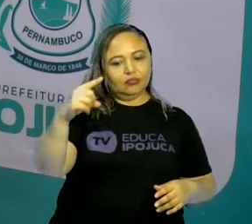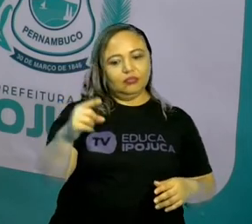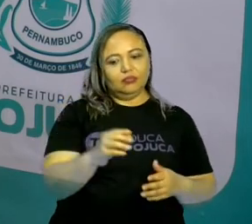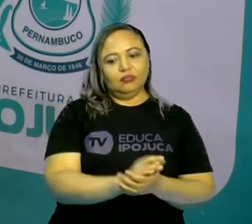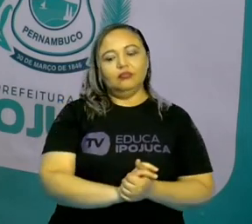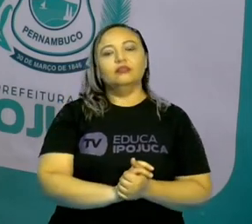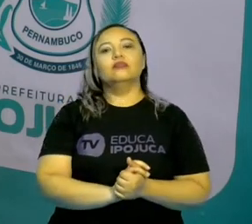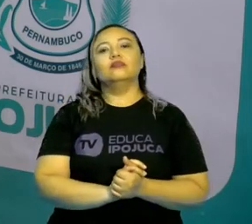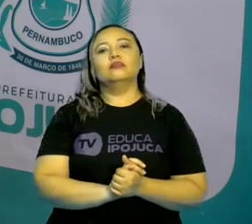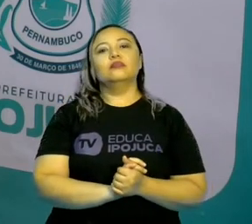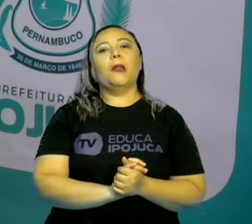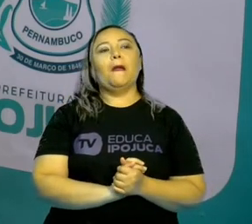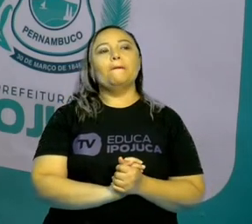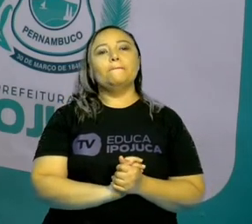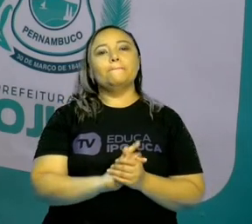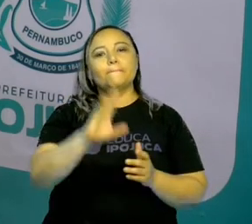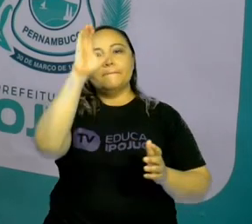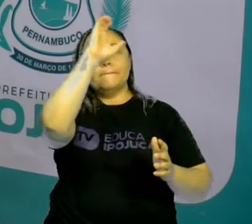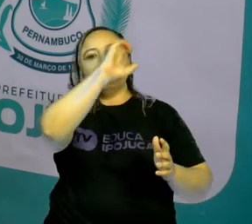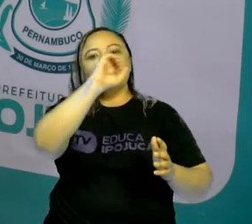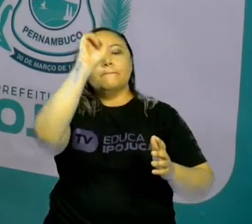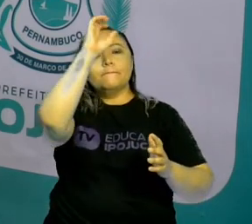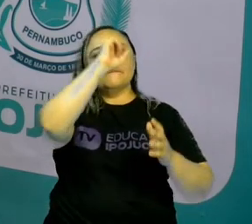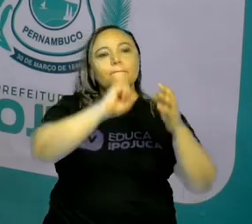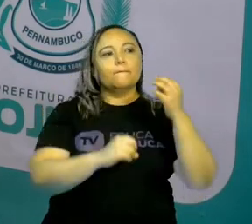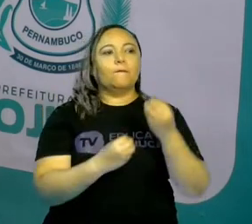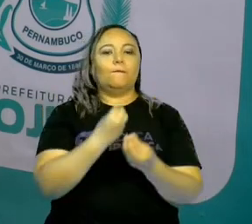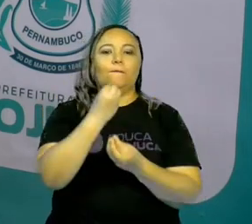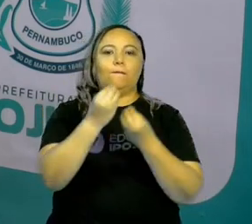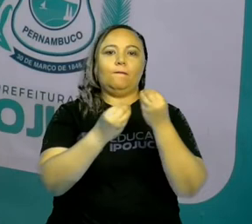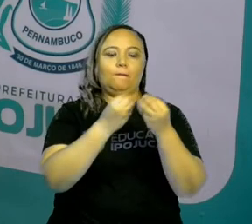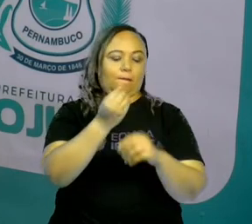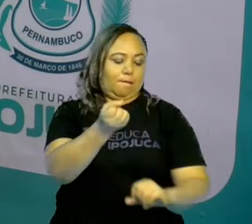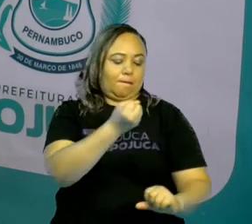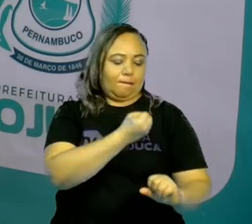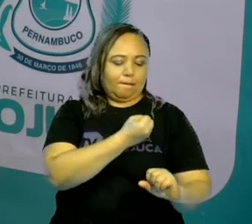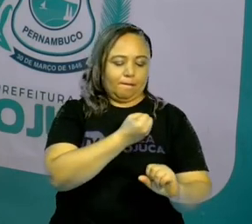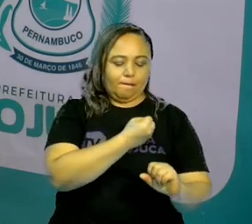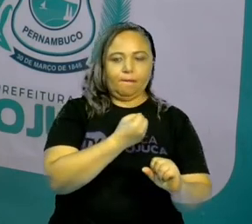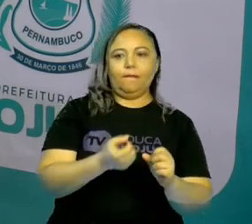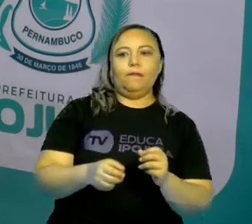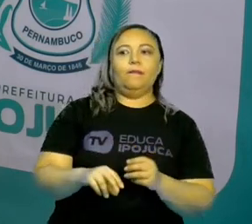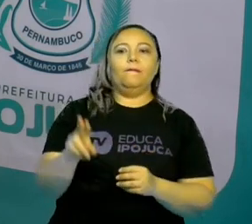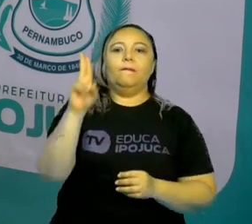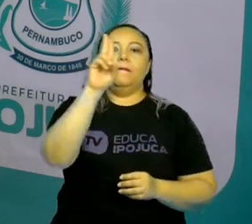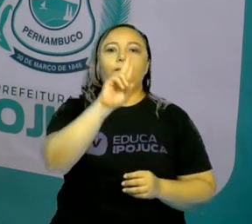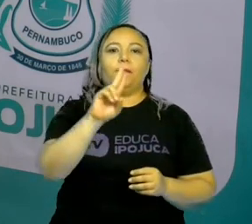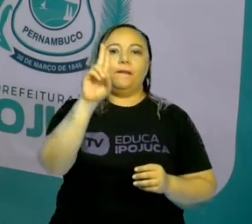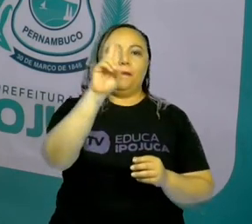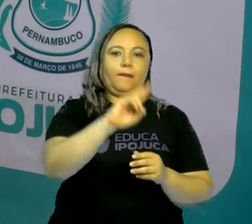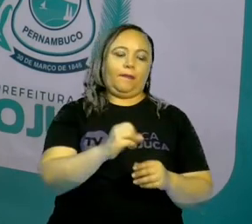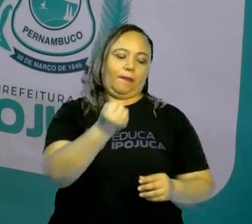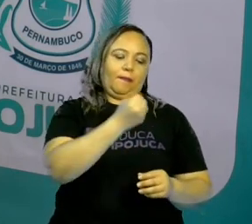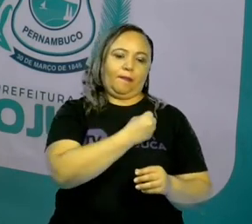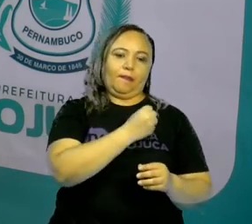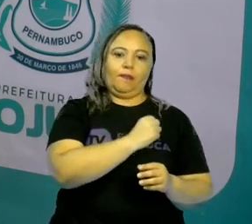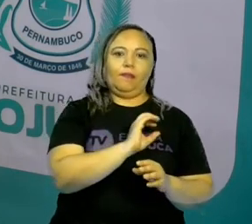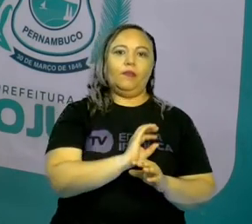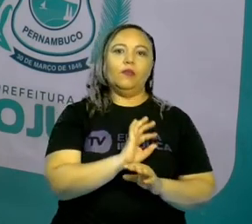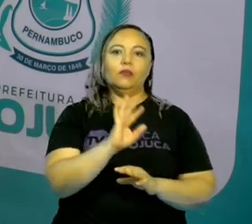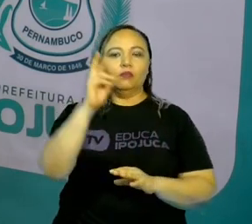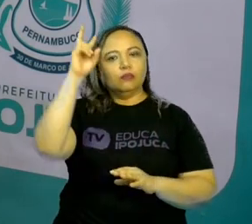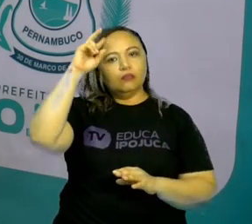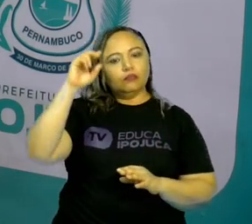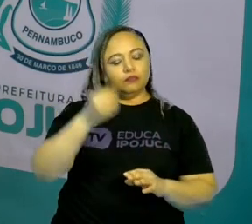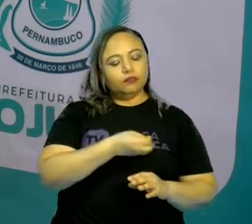possibilidades de aprendermos como lidar com os números. Porque o número está em toda parte em